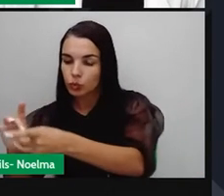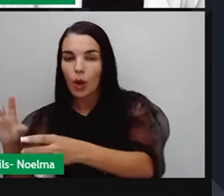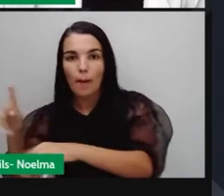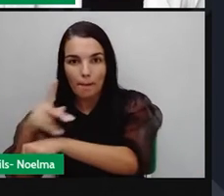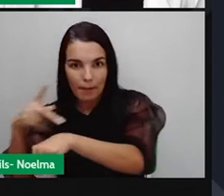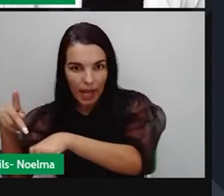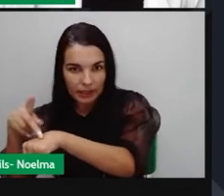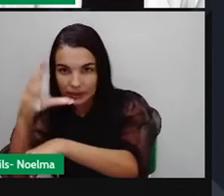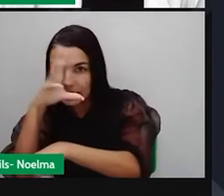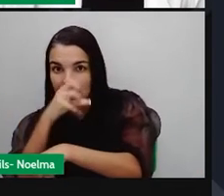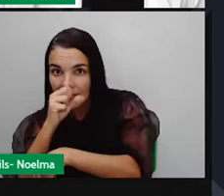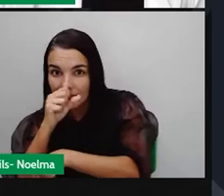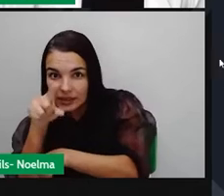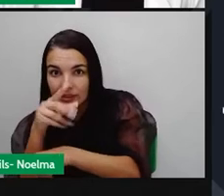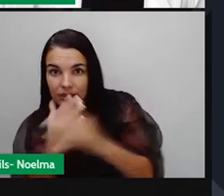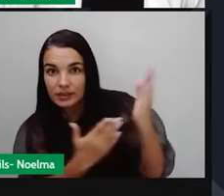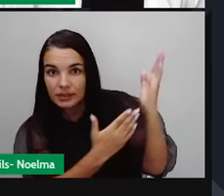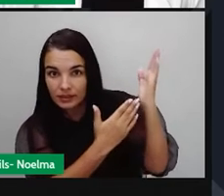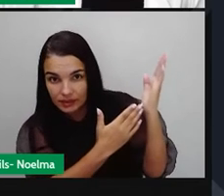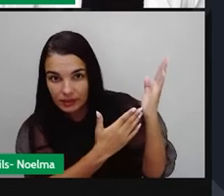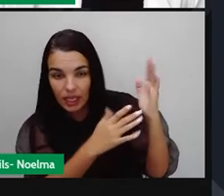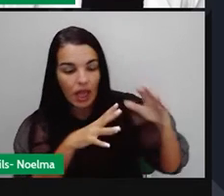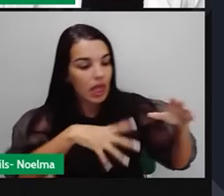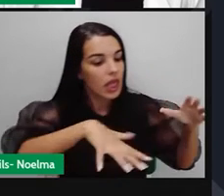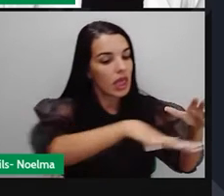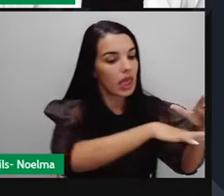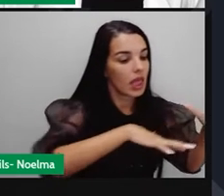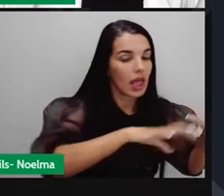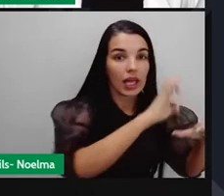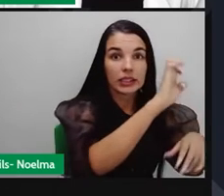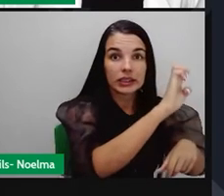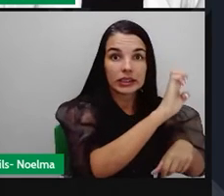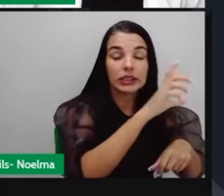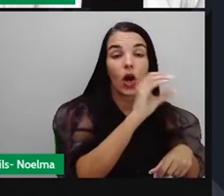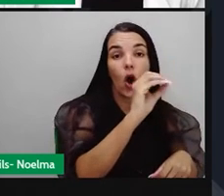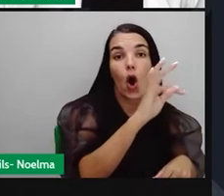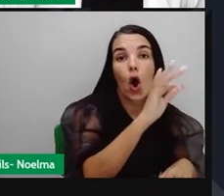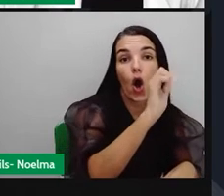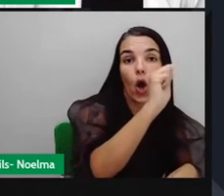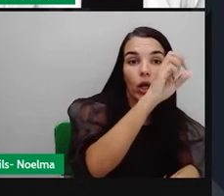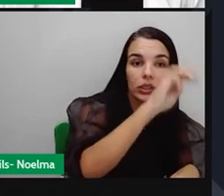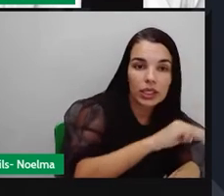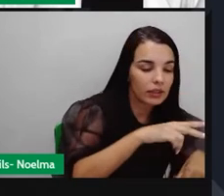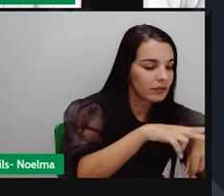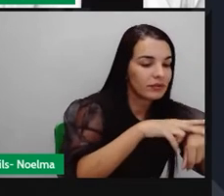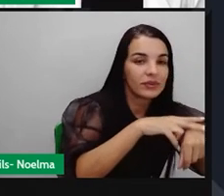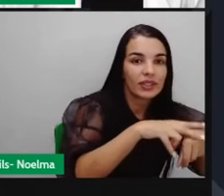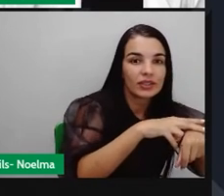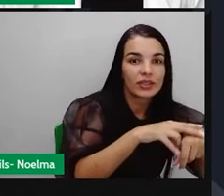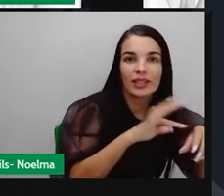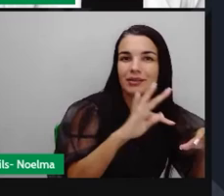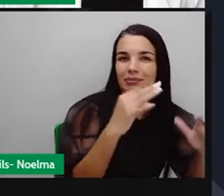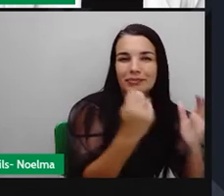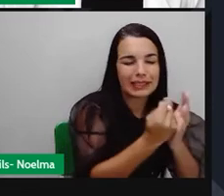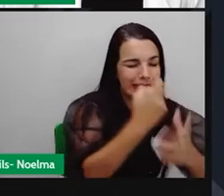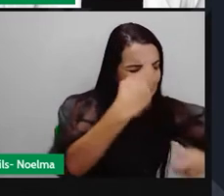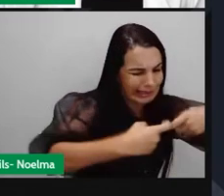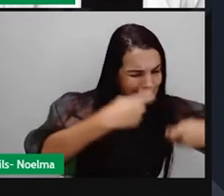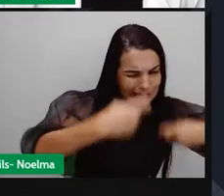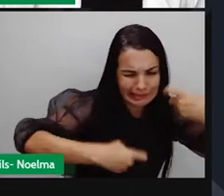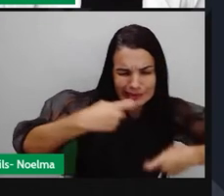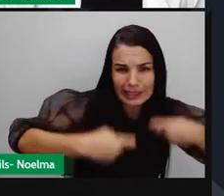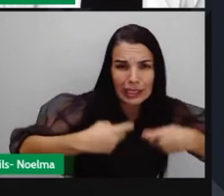essa região laranja, e toda a OTAN, essa região verde. E essa seria uma guerra que